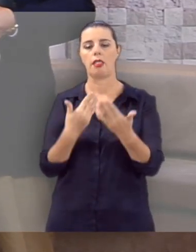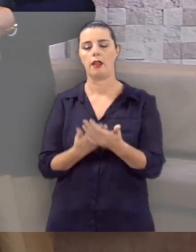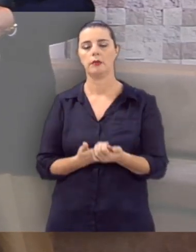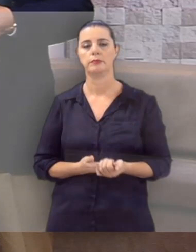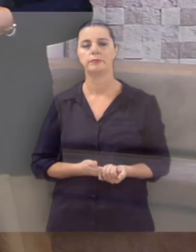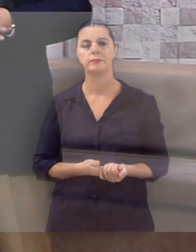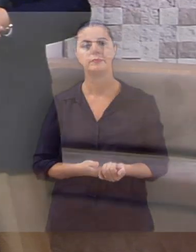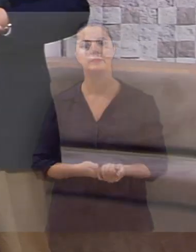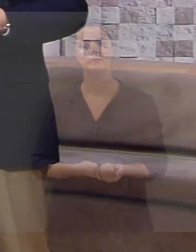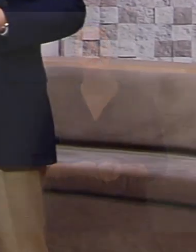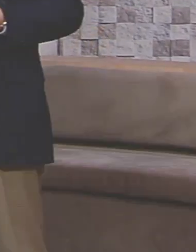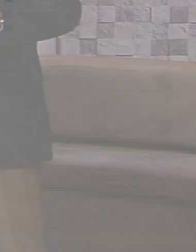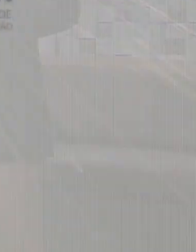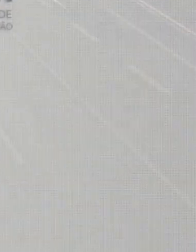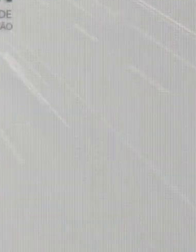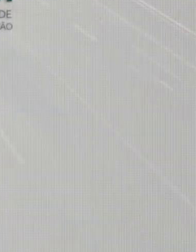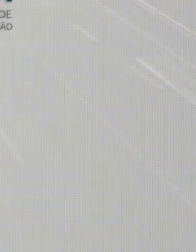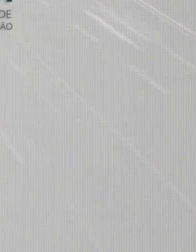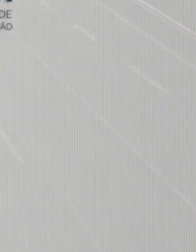família e até lá.